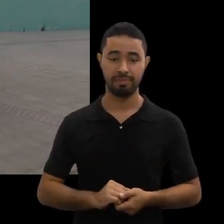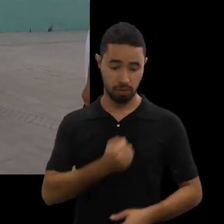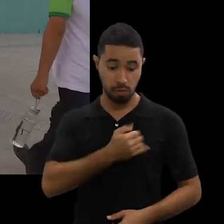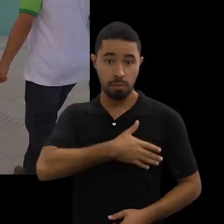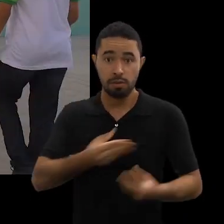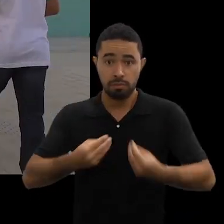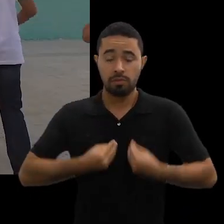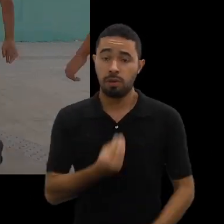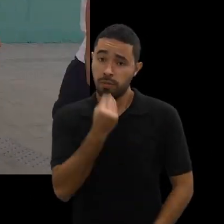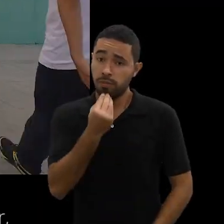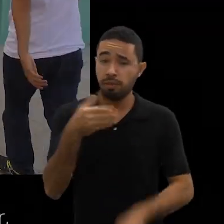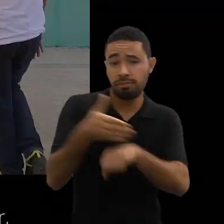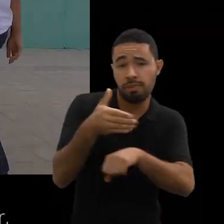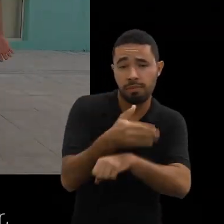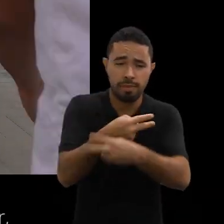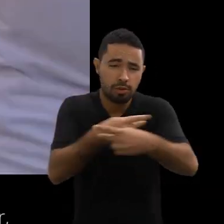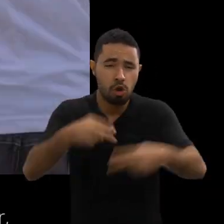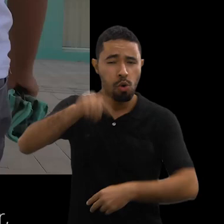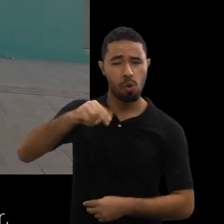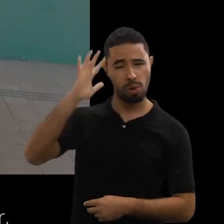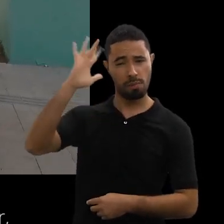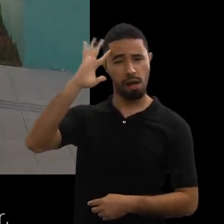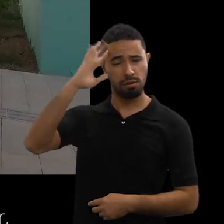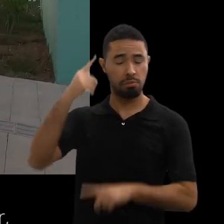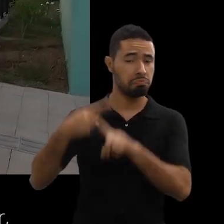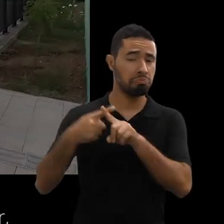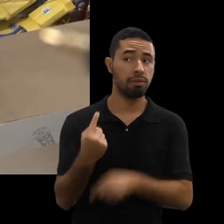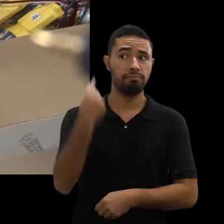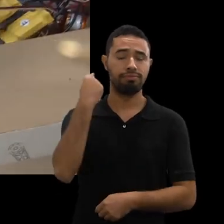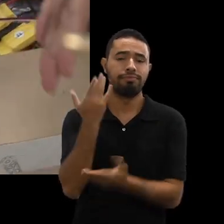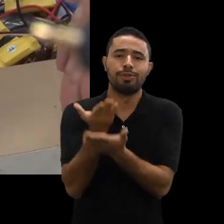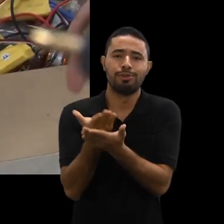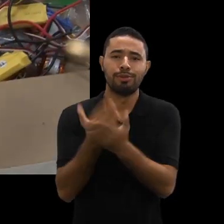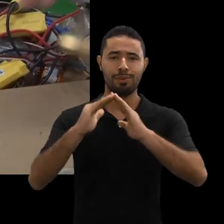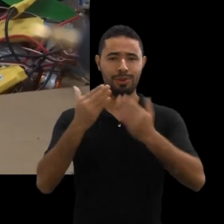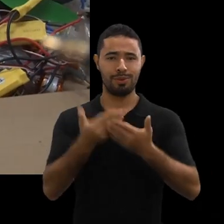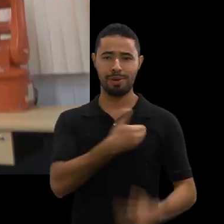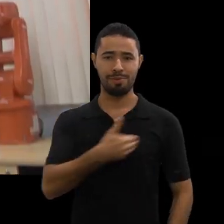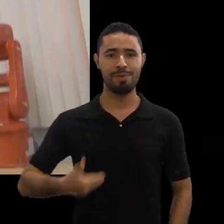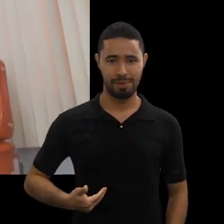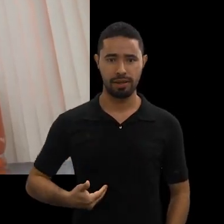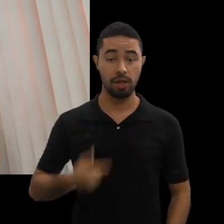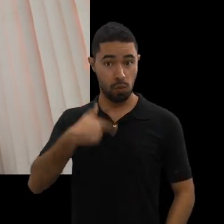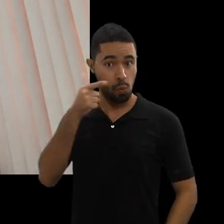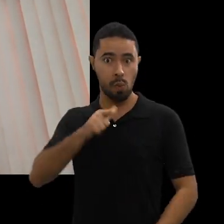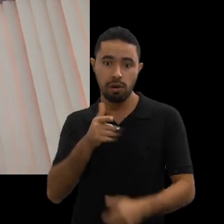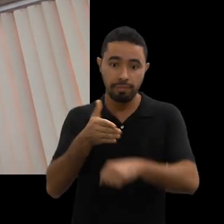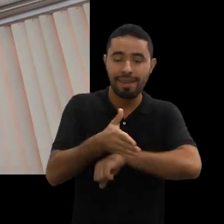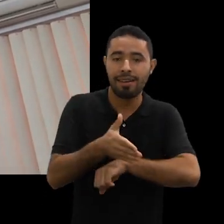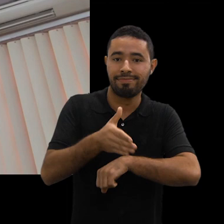proporcionou que eu pudesse fazer coisas que eu nunca acharia que eu ia fazer, mesmo vindo lá do ensino público, fiz como